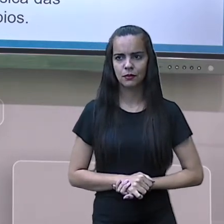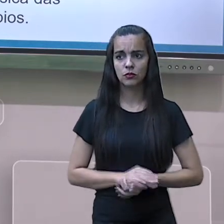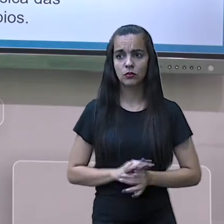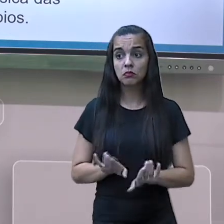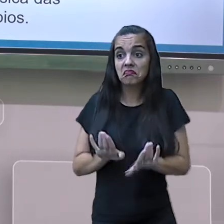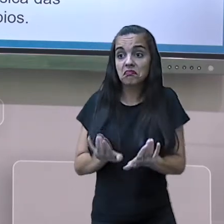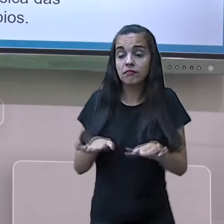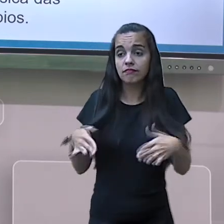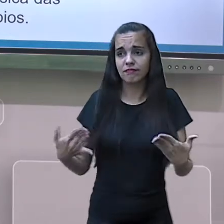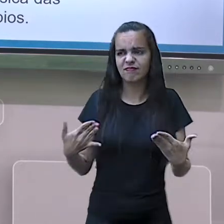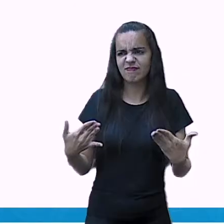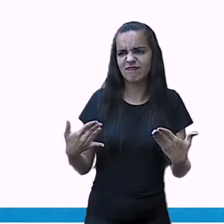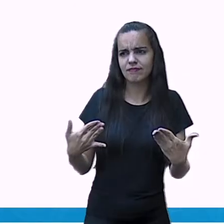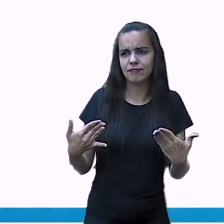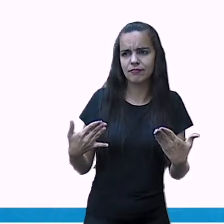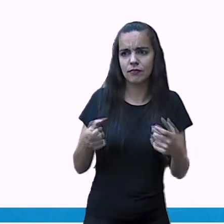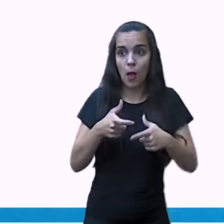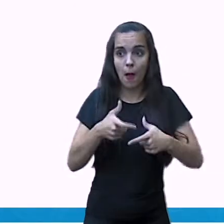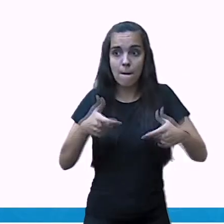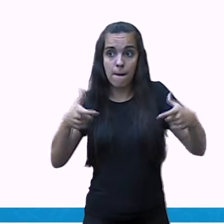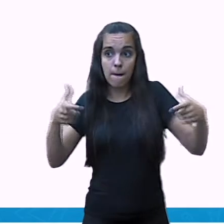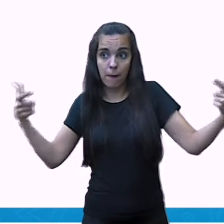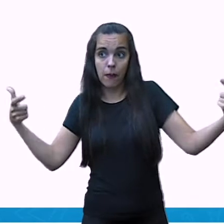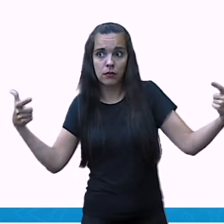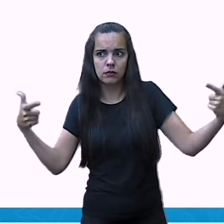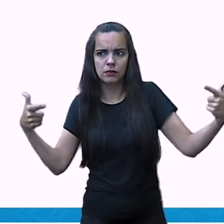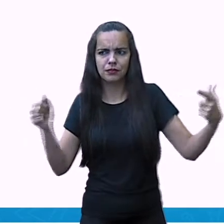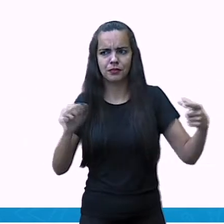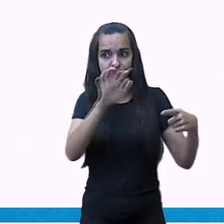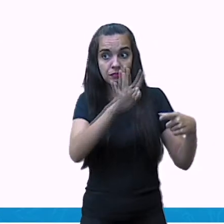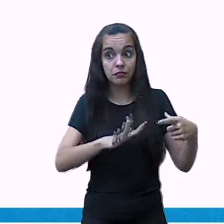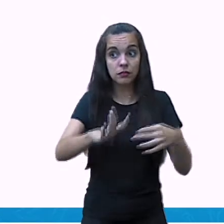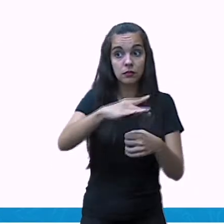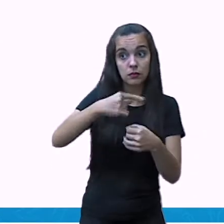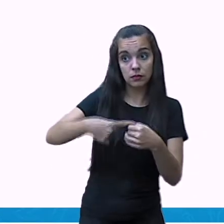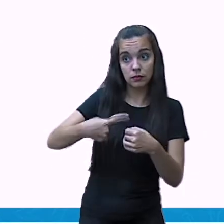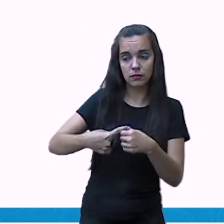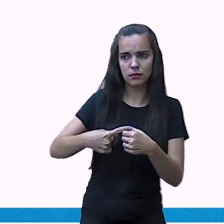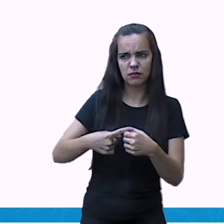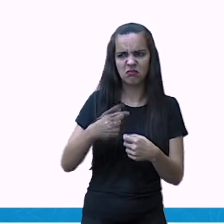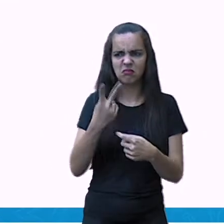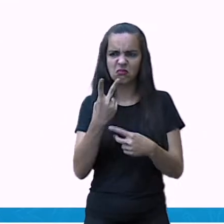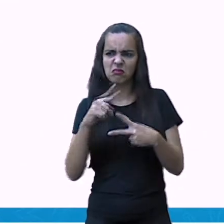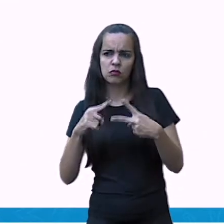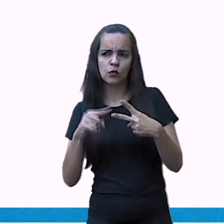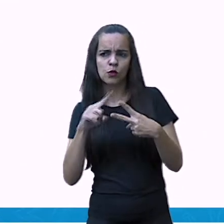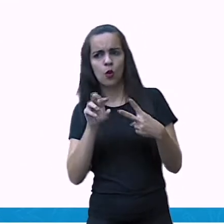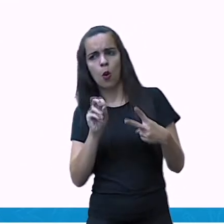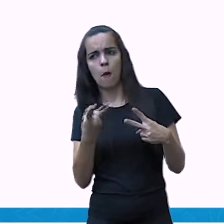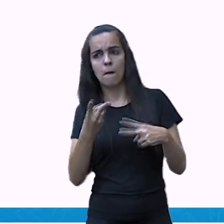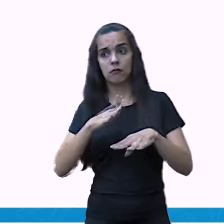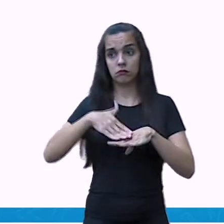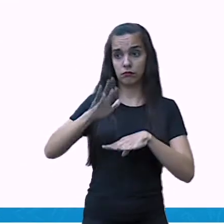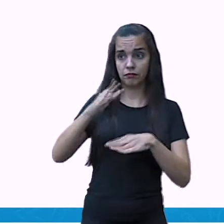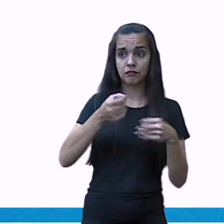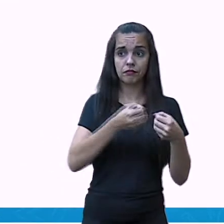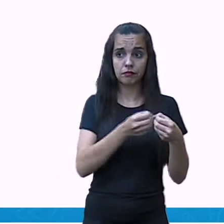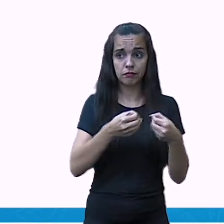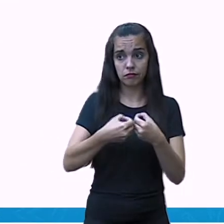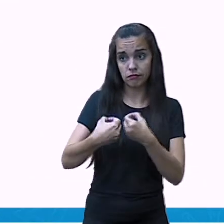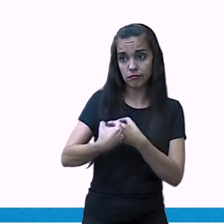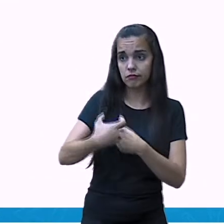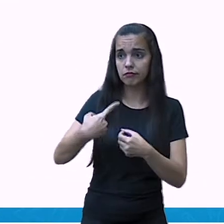Quando há uma expansão expressiva da mancha urbana de dois municípios ou mais,